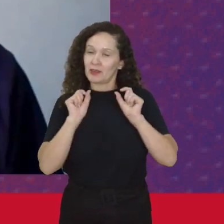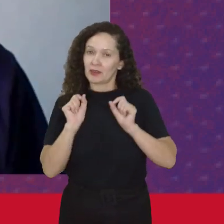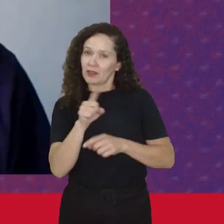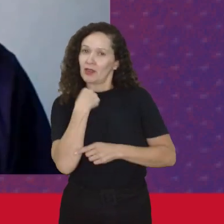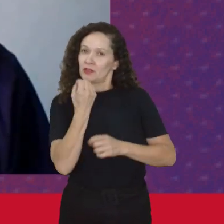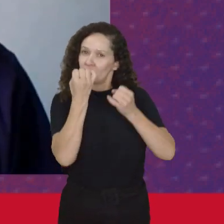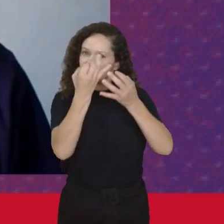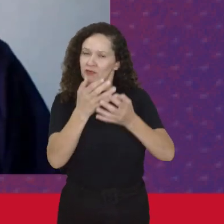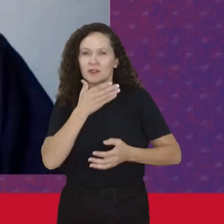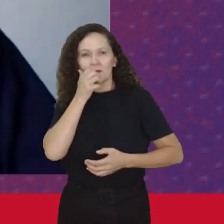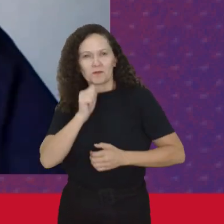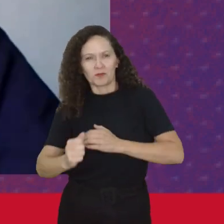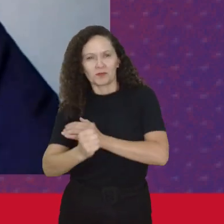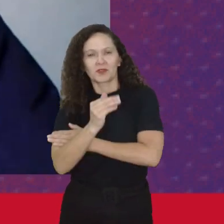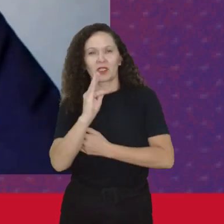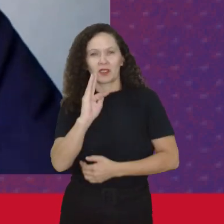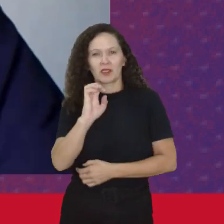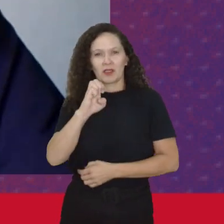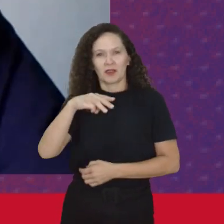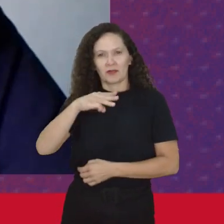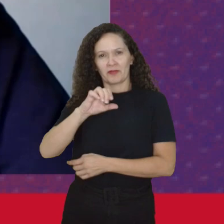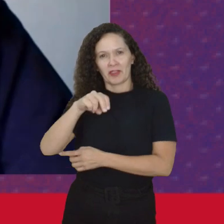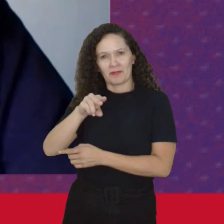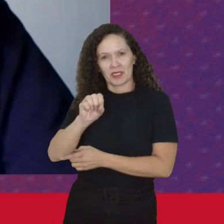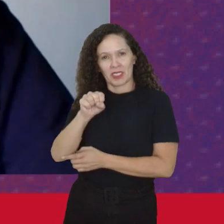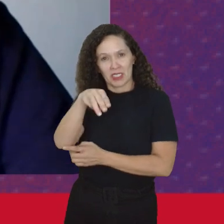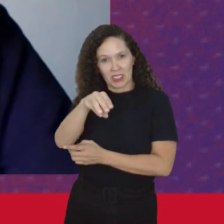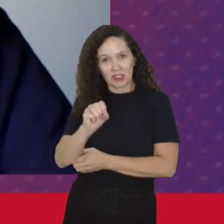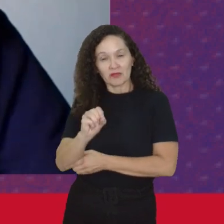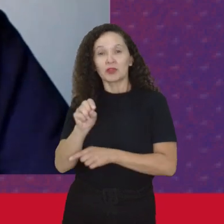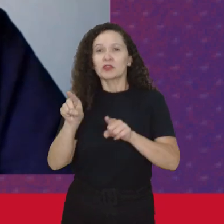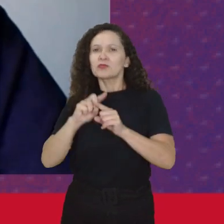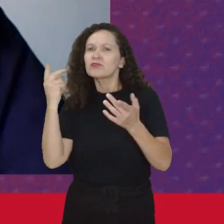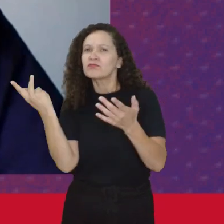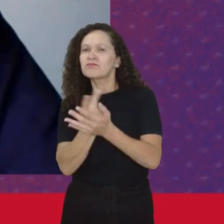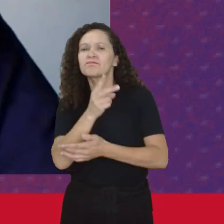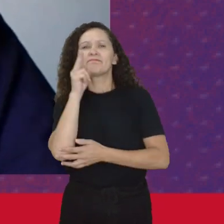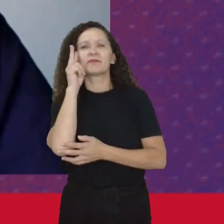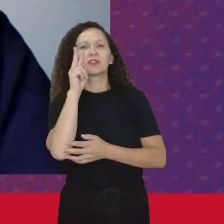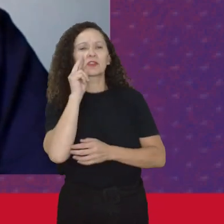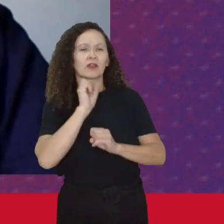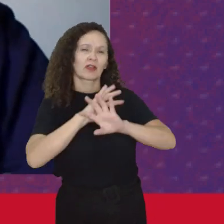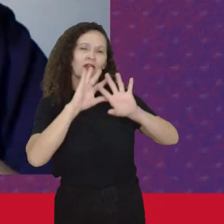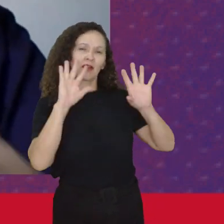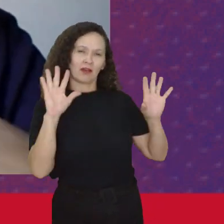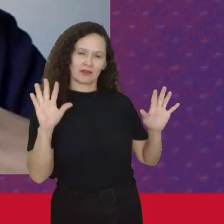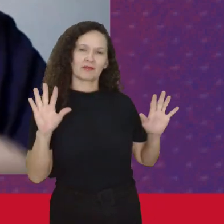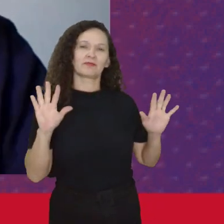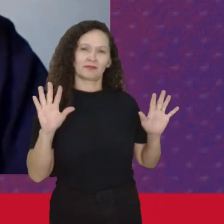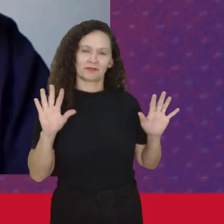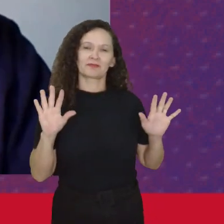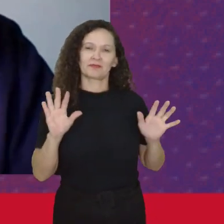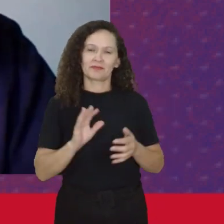Fala de feminismo Nós estamos falando De um determinado Processo histórico É que claro Que se